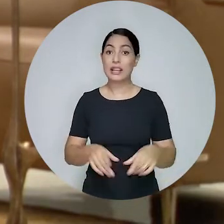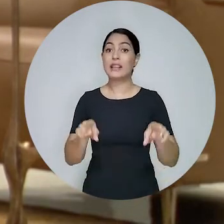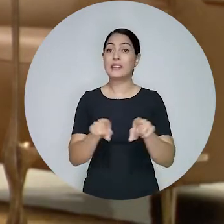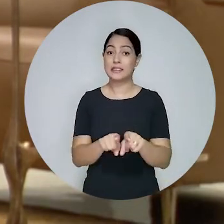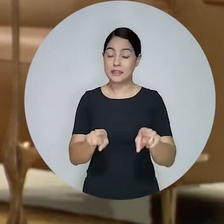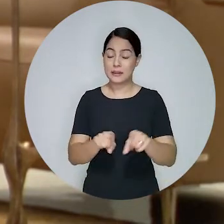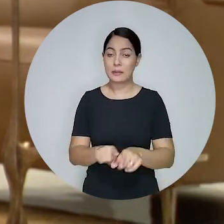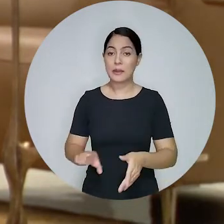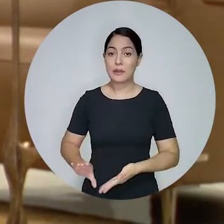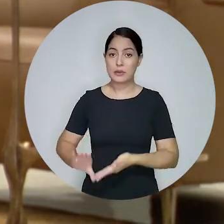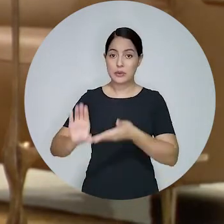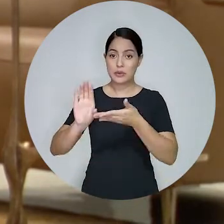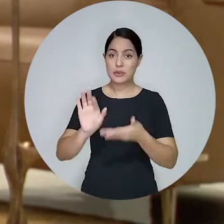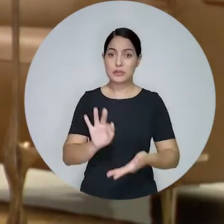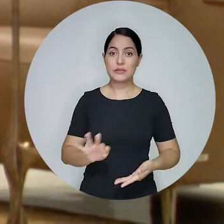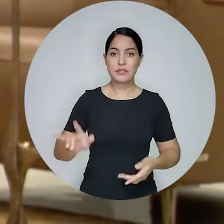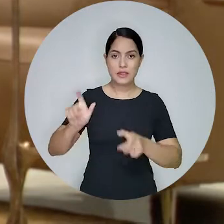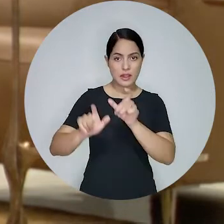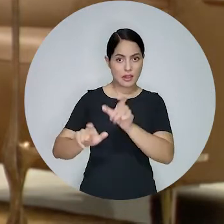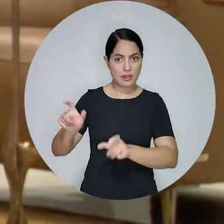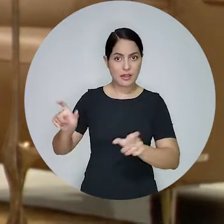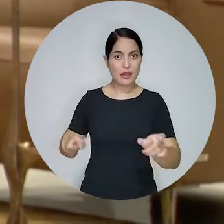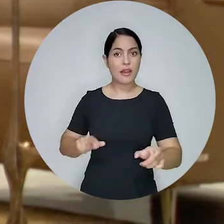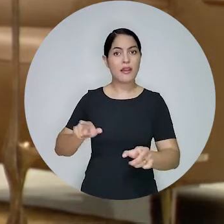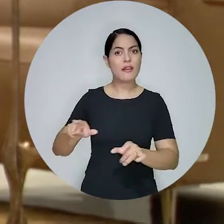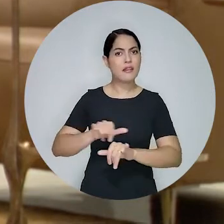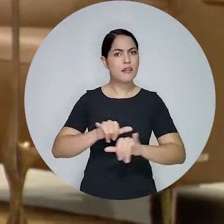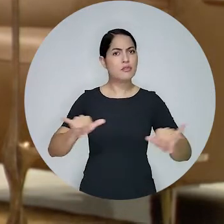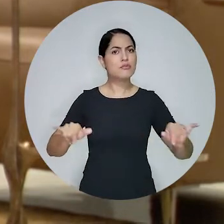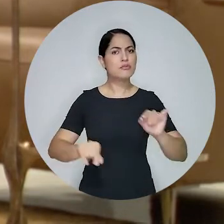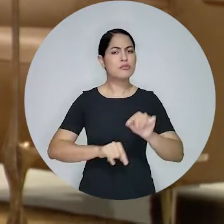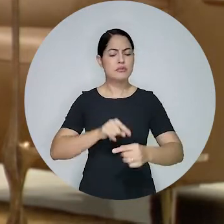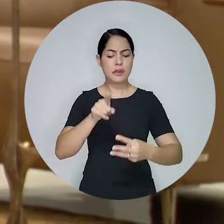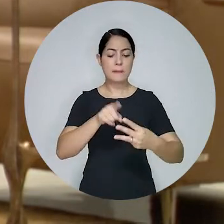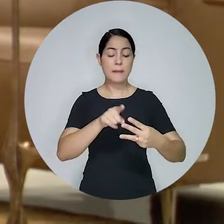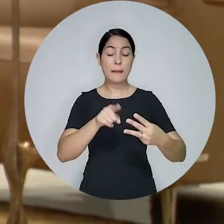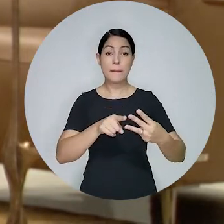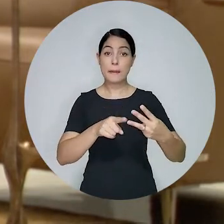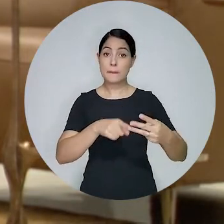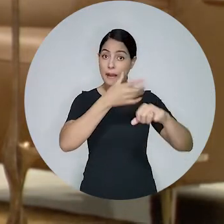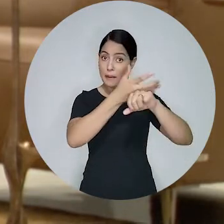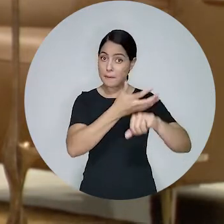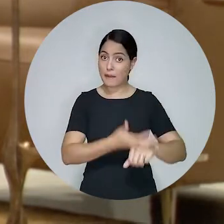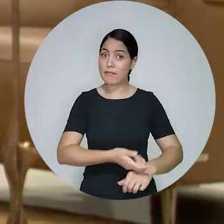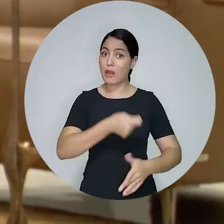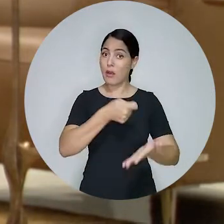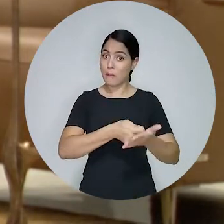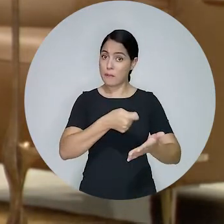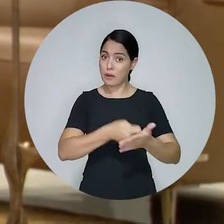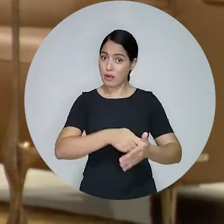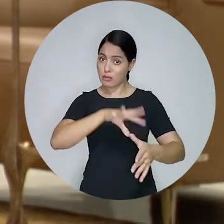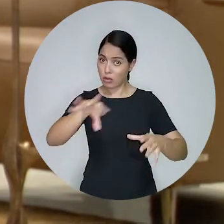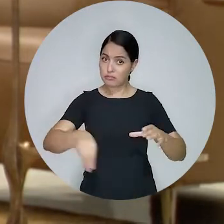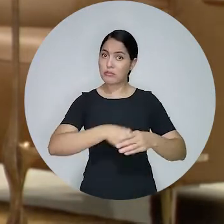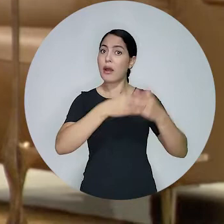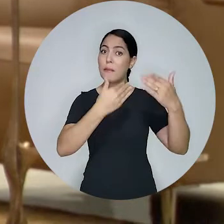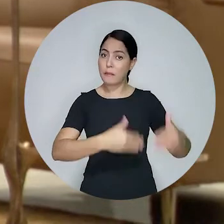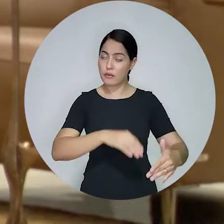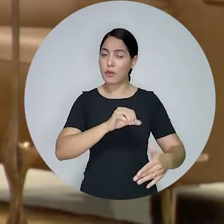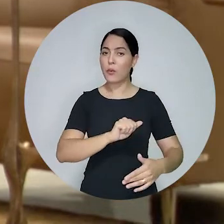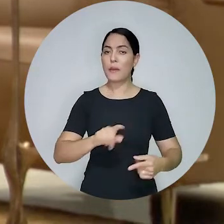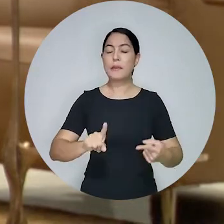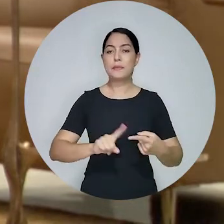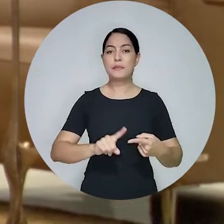provas. Além disso, os conselheiros federais aprovaram também a inclusão de três disciplinas obrigatórias.